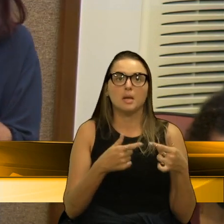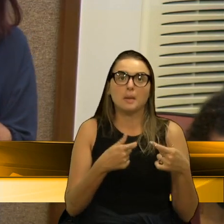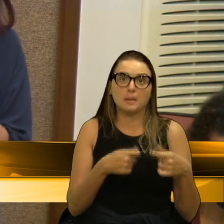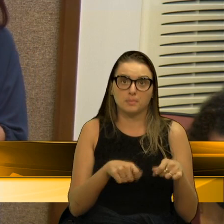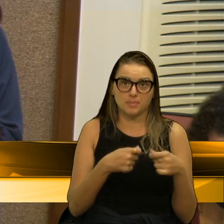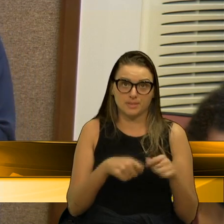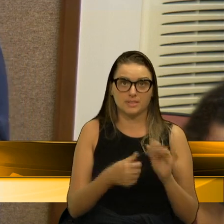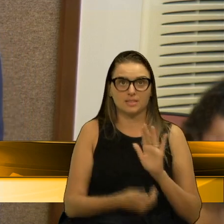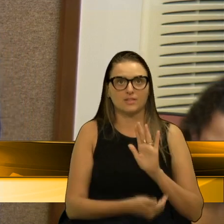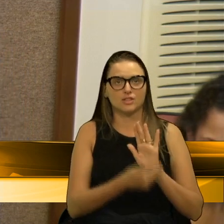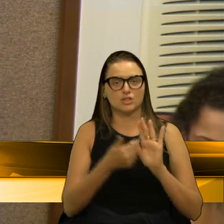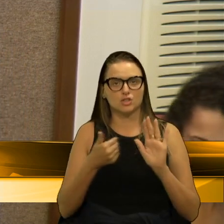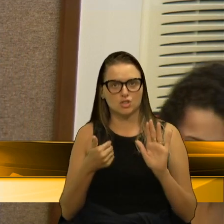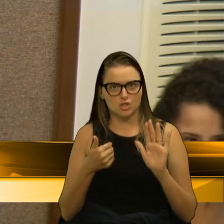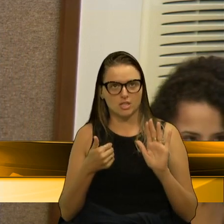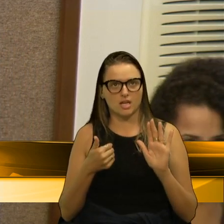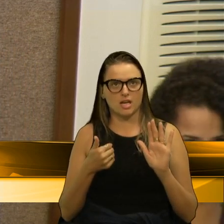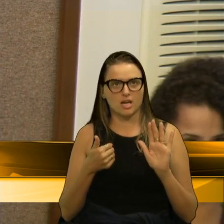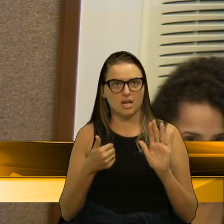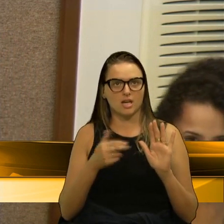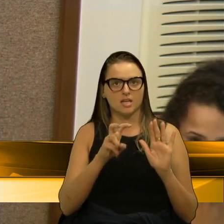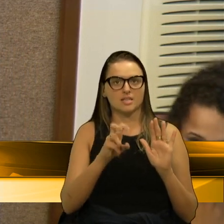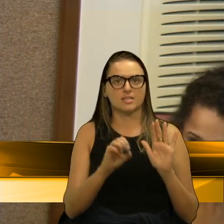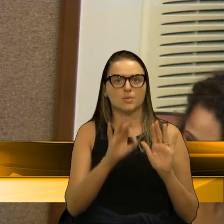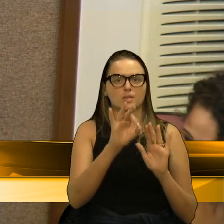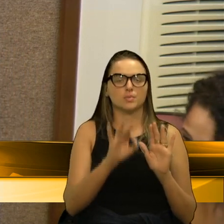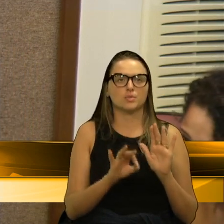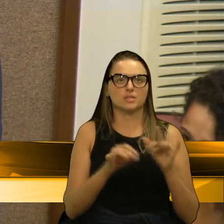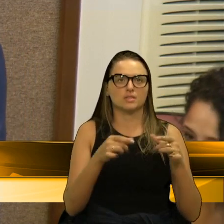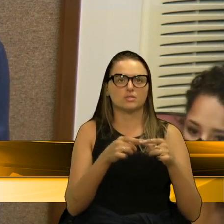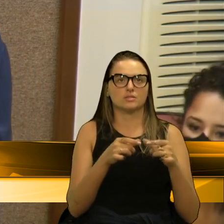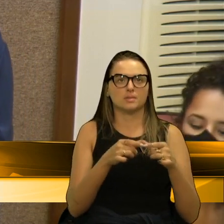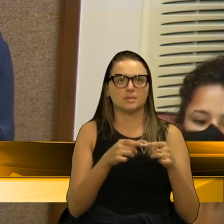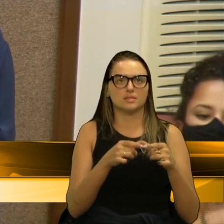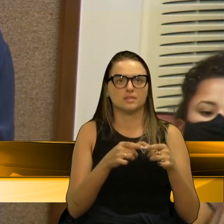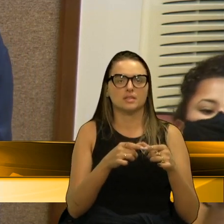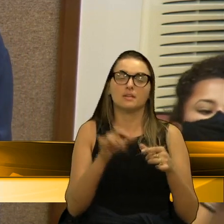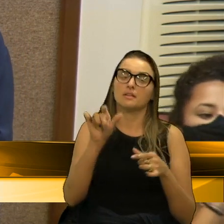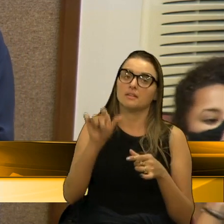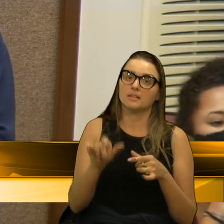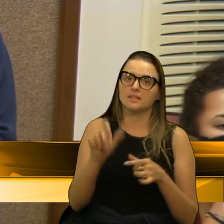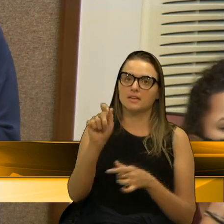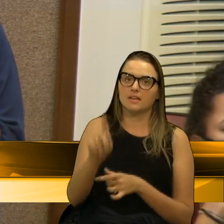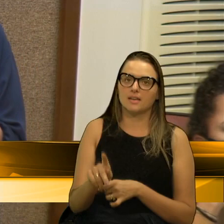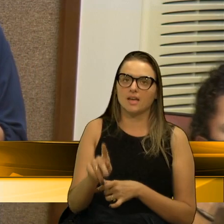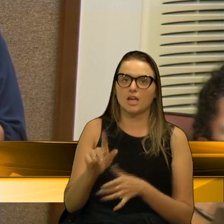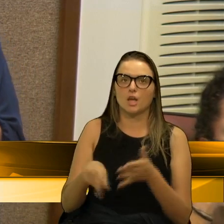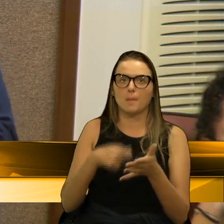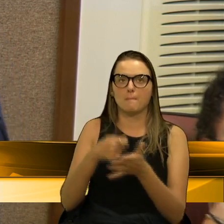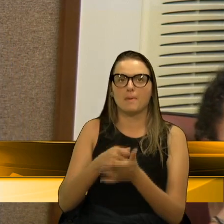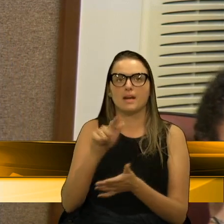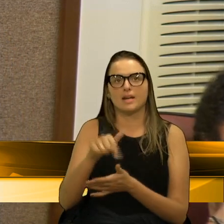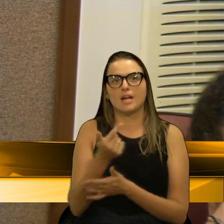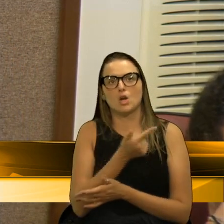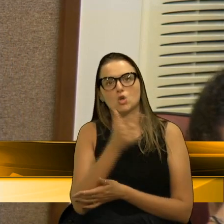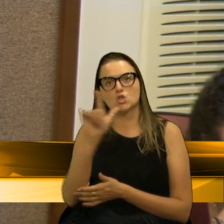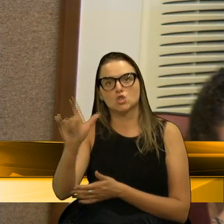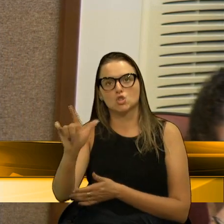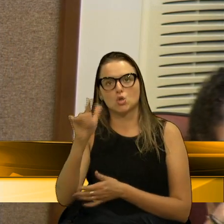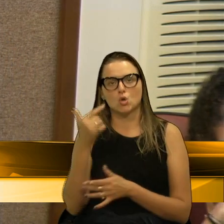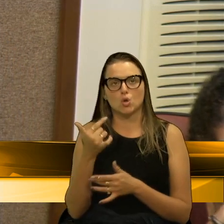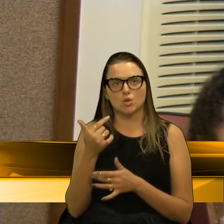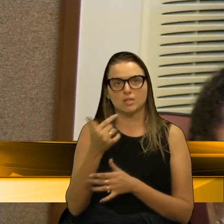tirar aquela meia passagem, porque quem paga é o restante dos usuários e que isso